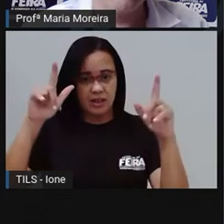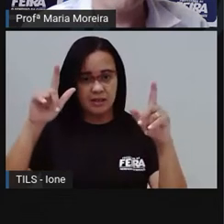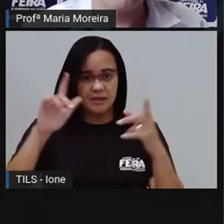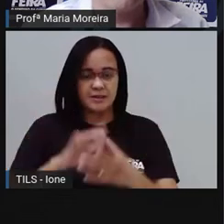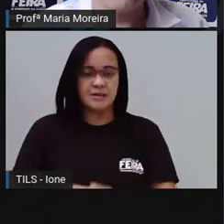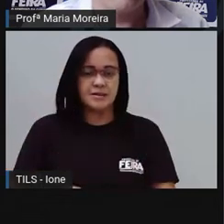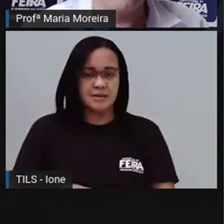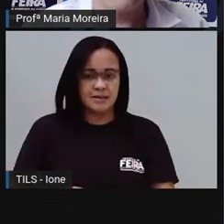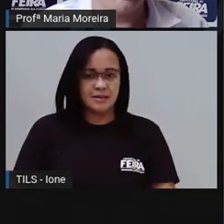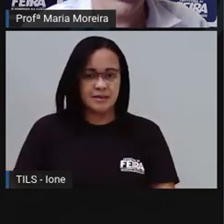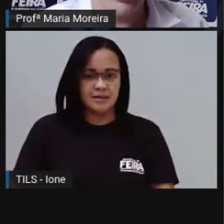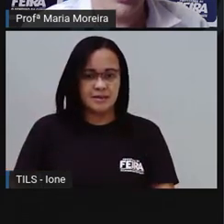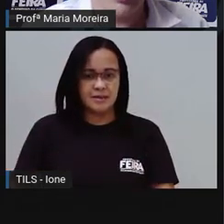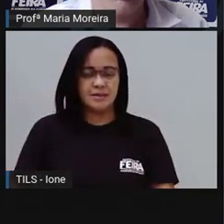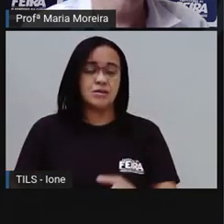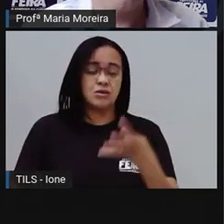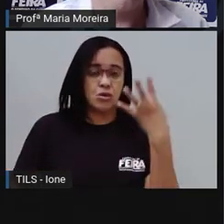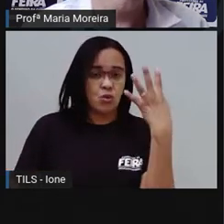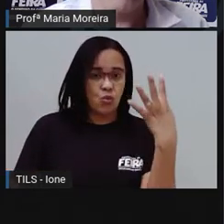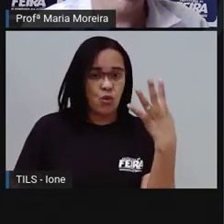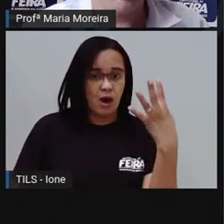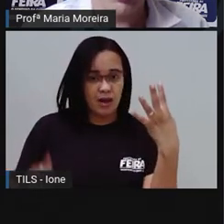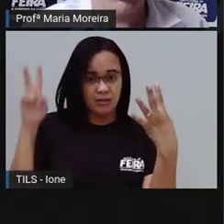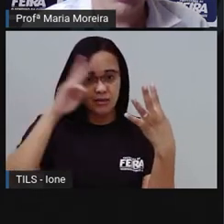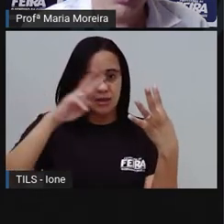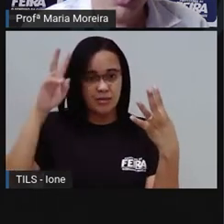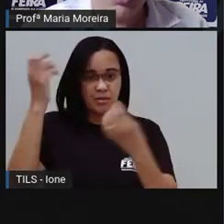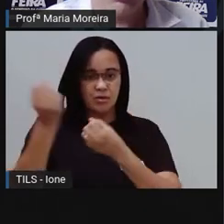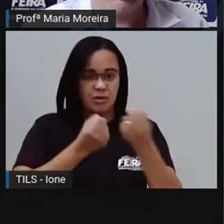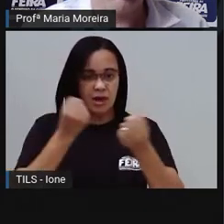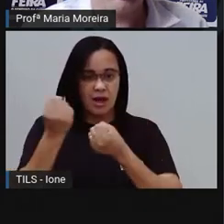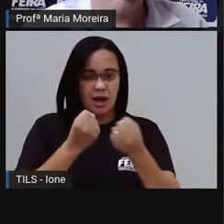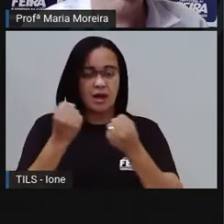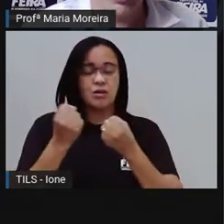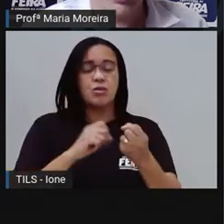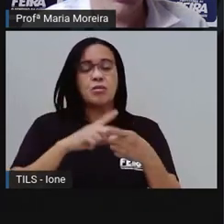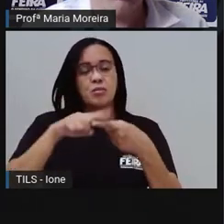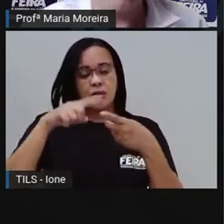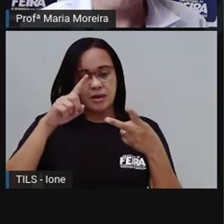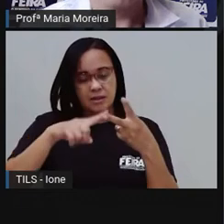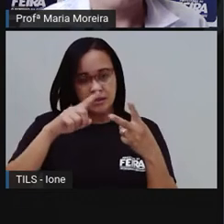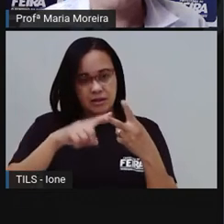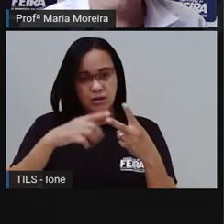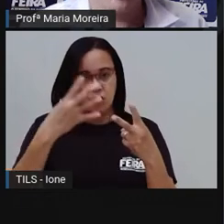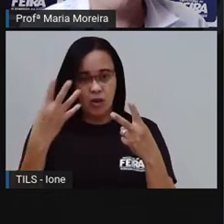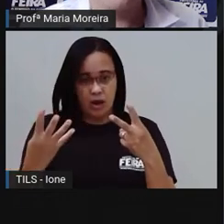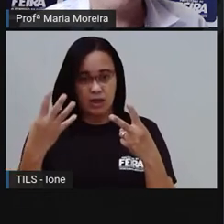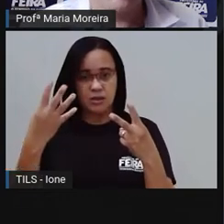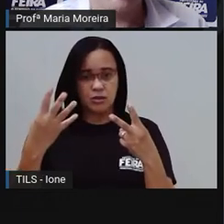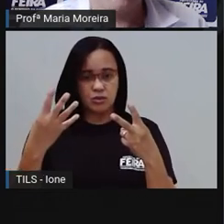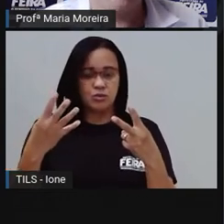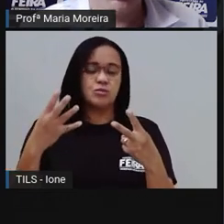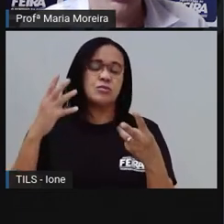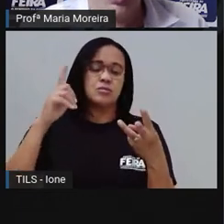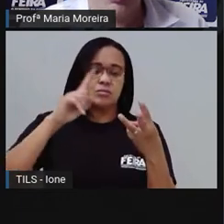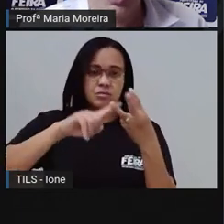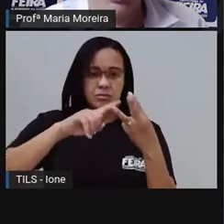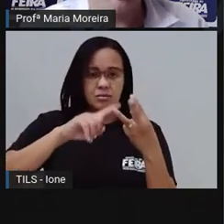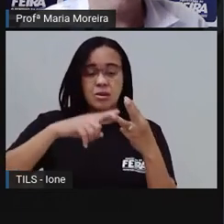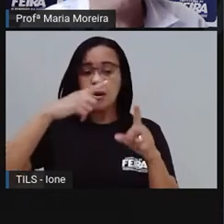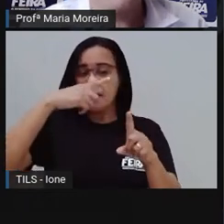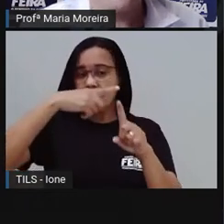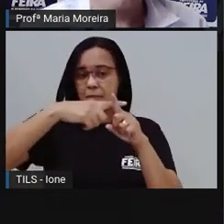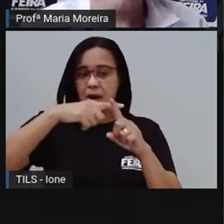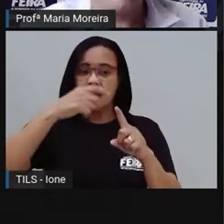Quatro de um carro. Mais quatro do outro, do segundo carro. Mais quatro pneus do terceiro